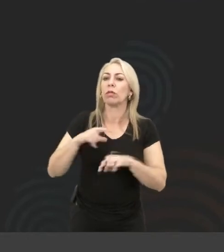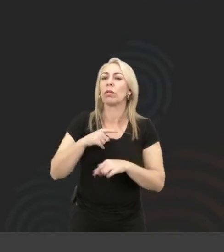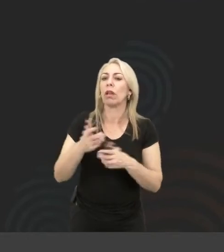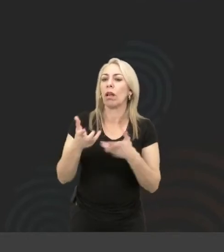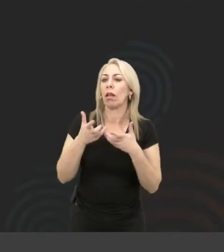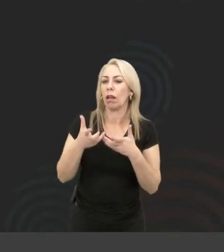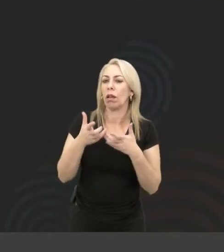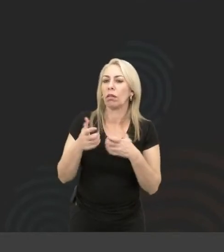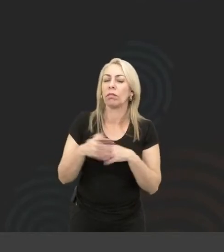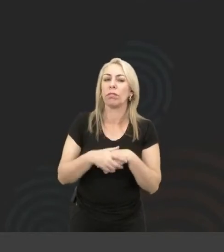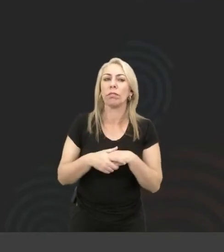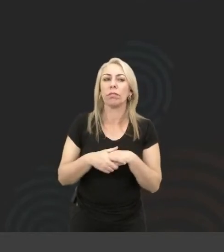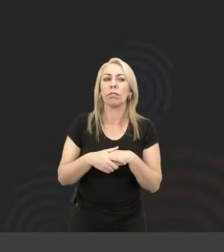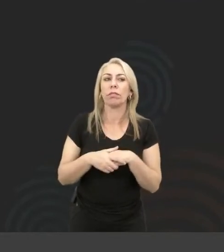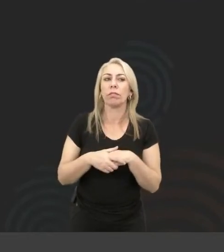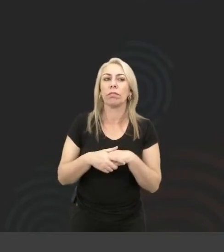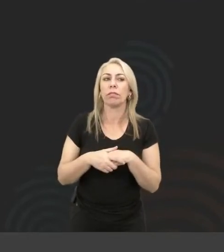querendo.